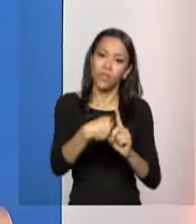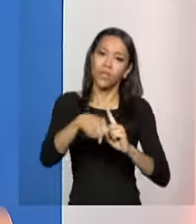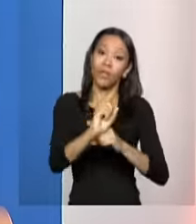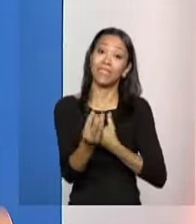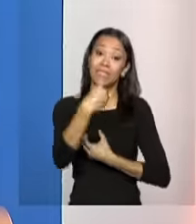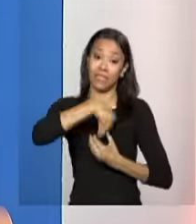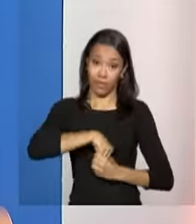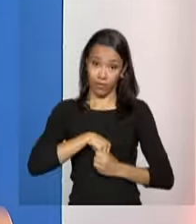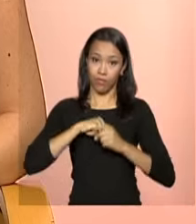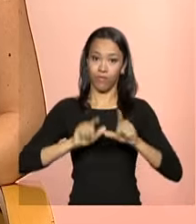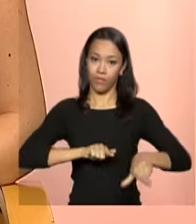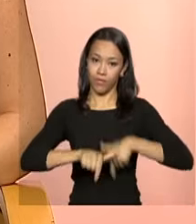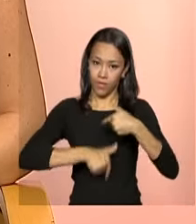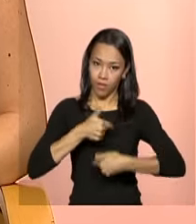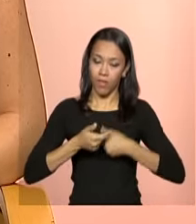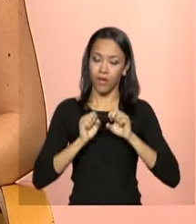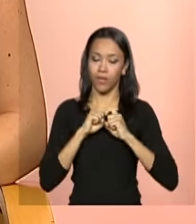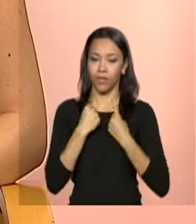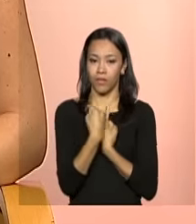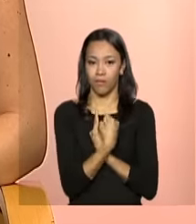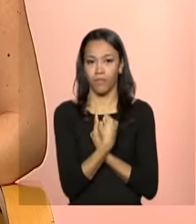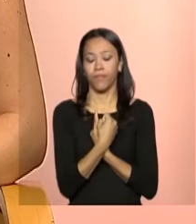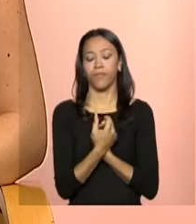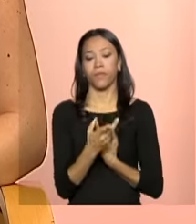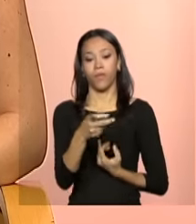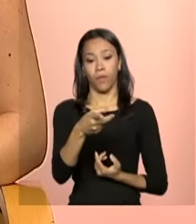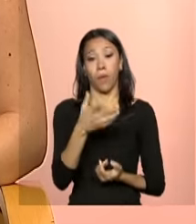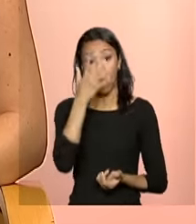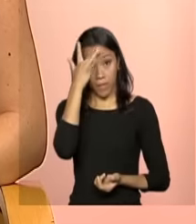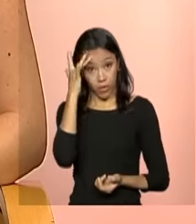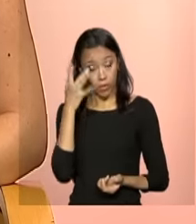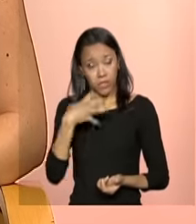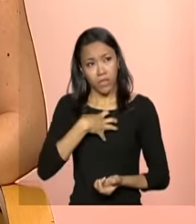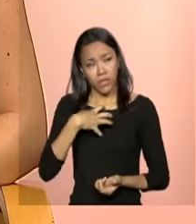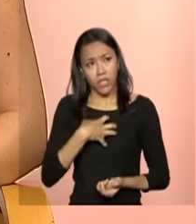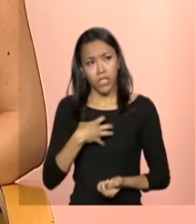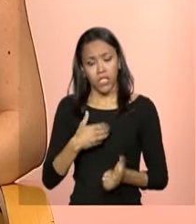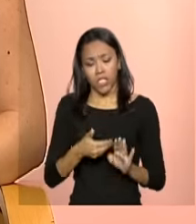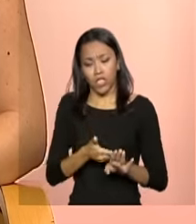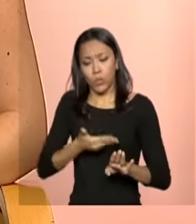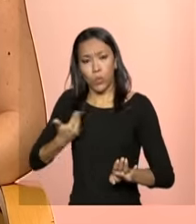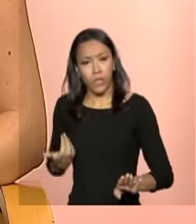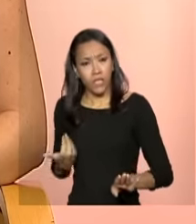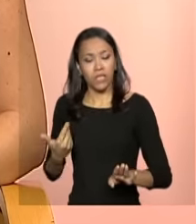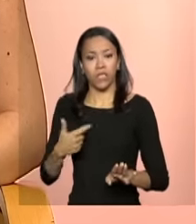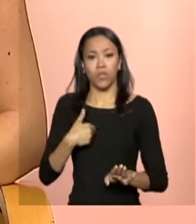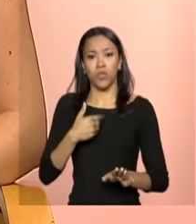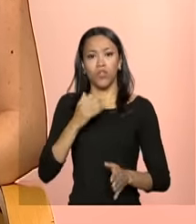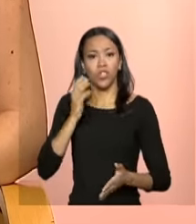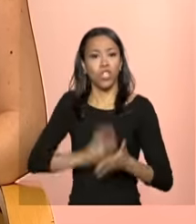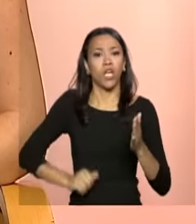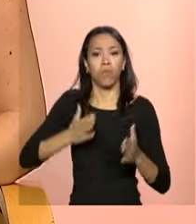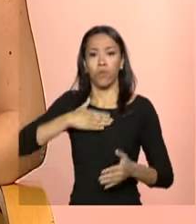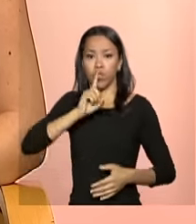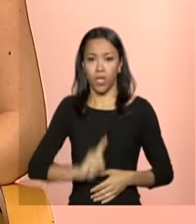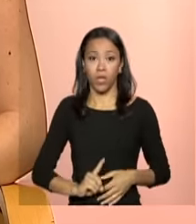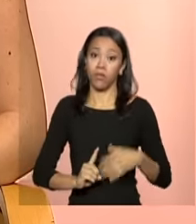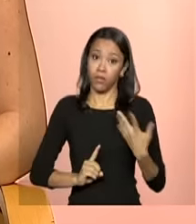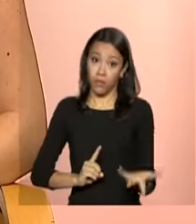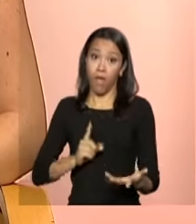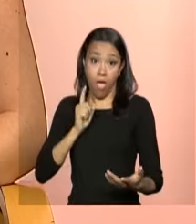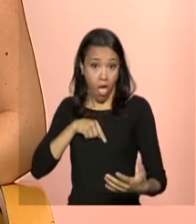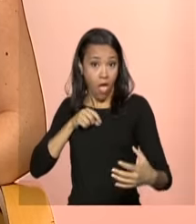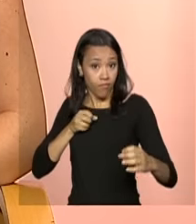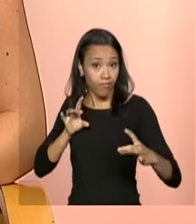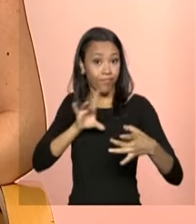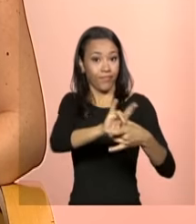assistência social. Então, uma vez que ela se sente excluída ou violada os direitos, ela já se enquadra nesse perfil de proteção